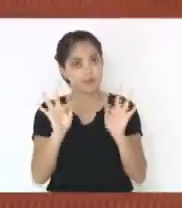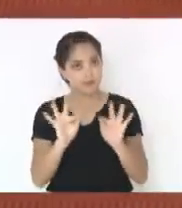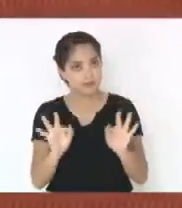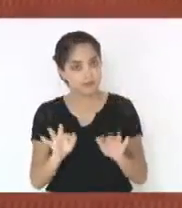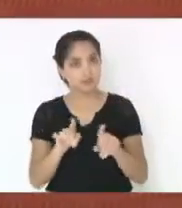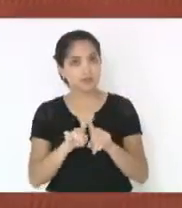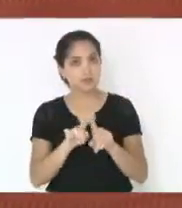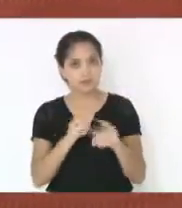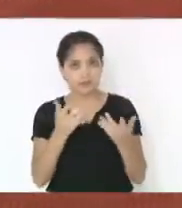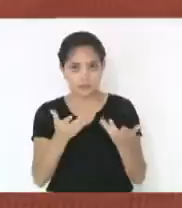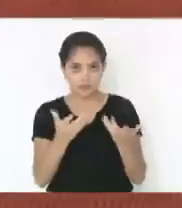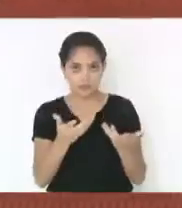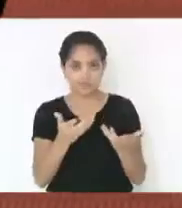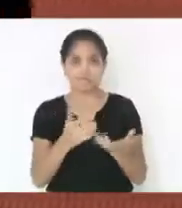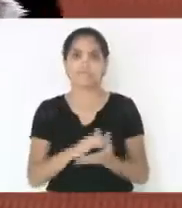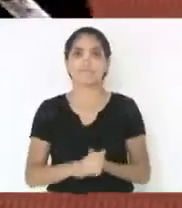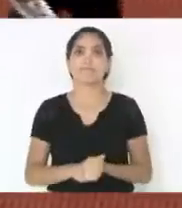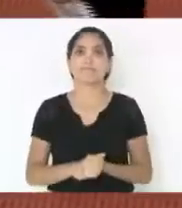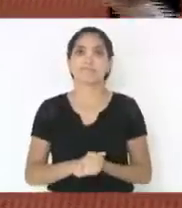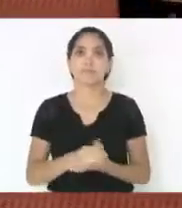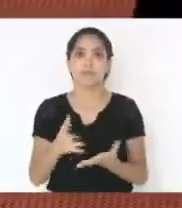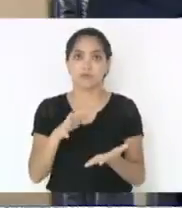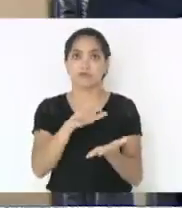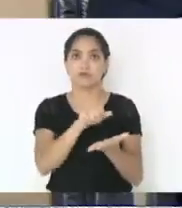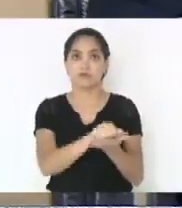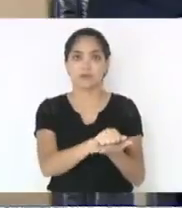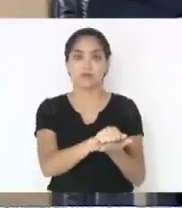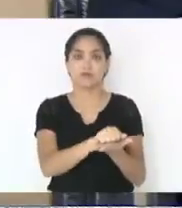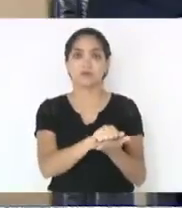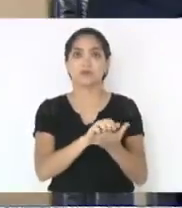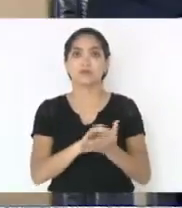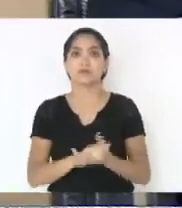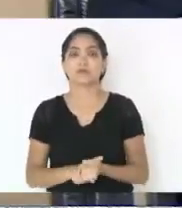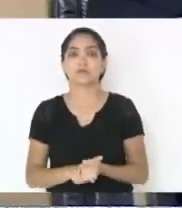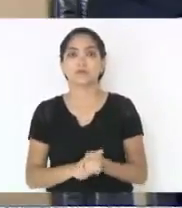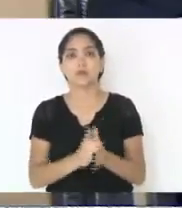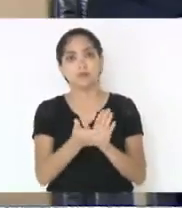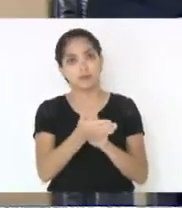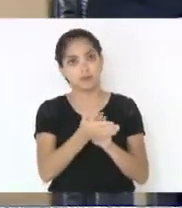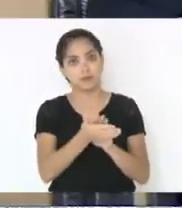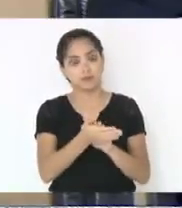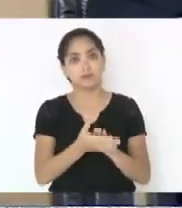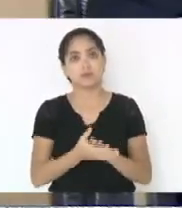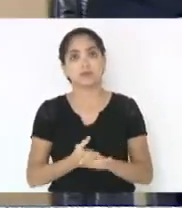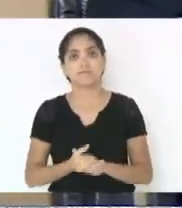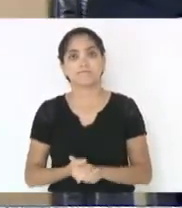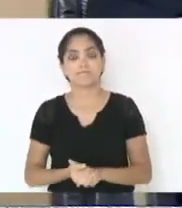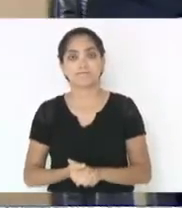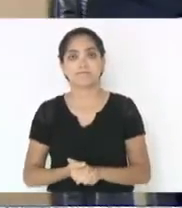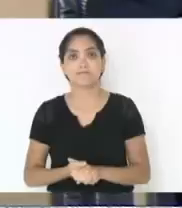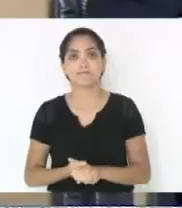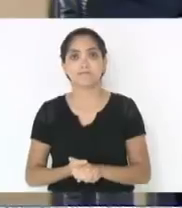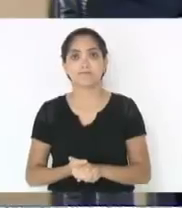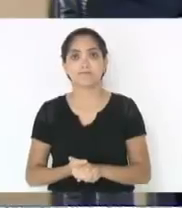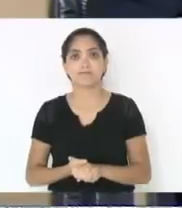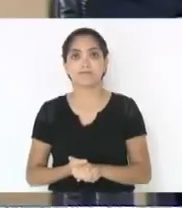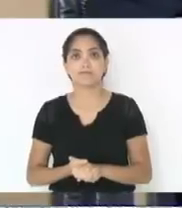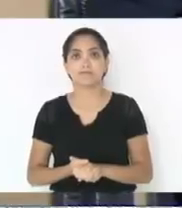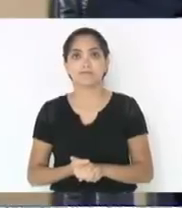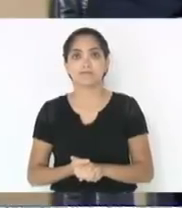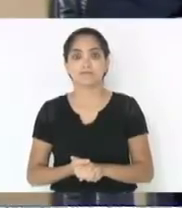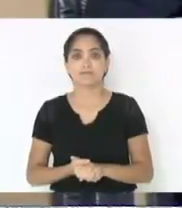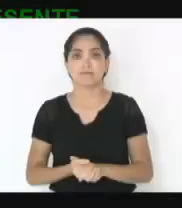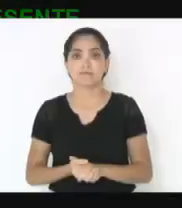Que é o que tu queres. Feito o registro, deputada Ana Paula, parabéns ao deputado. Muitos anos de longa